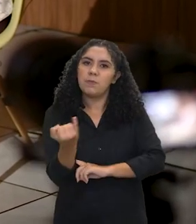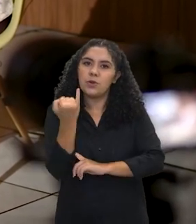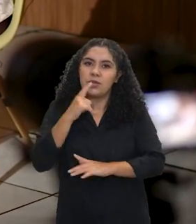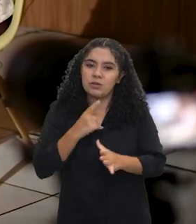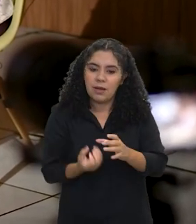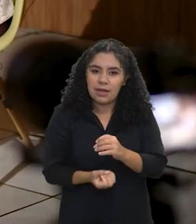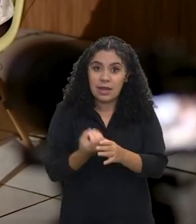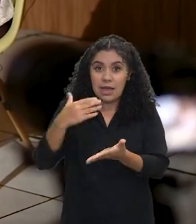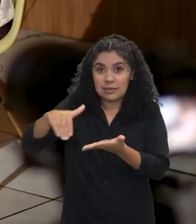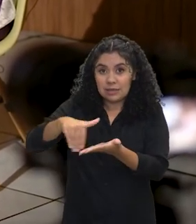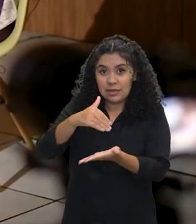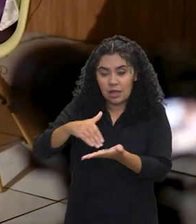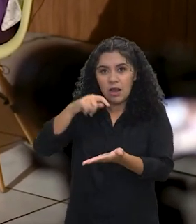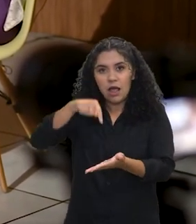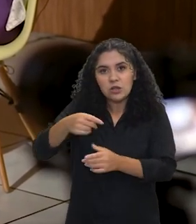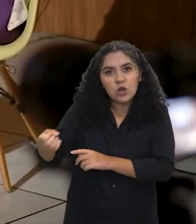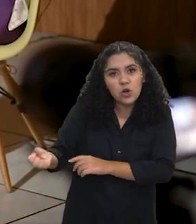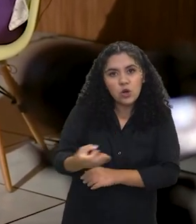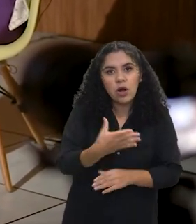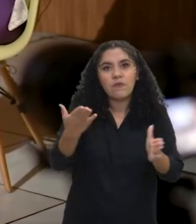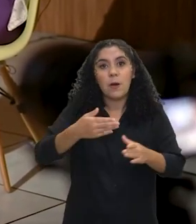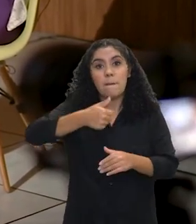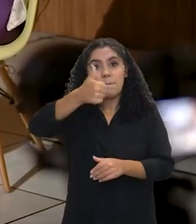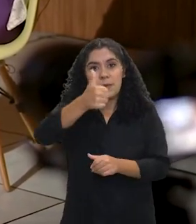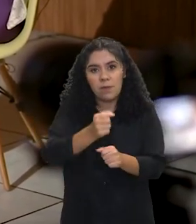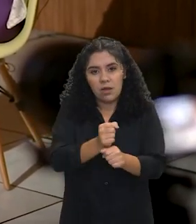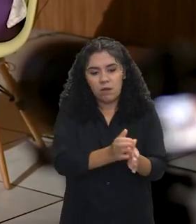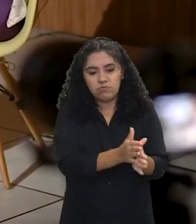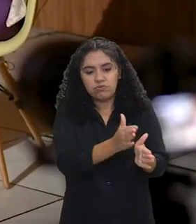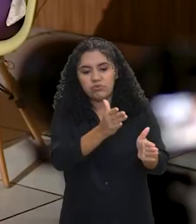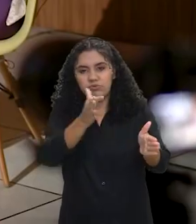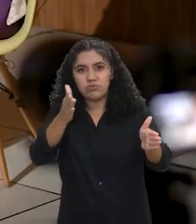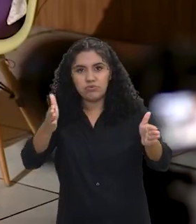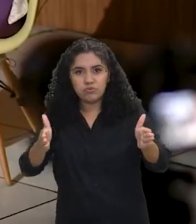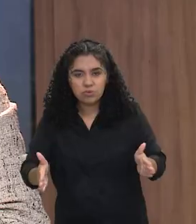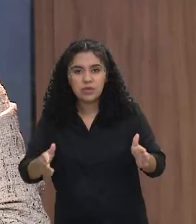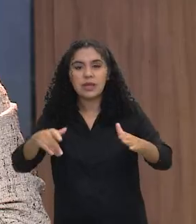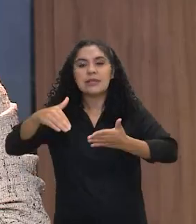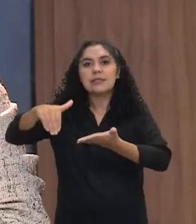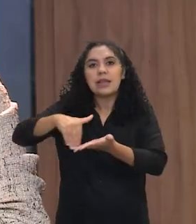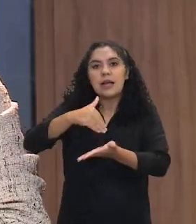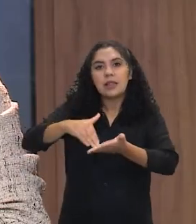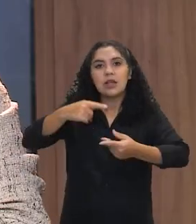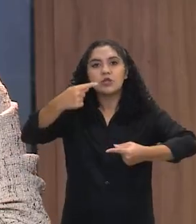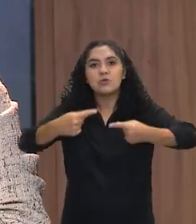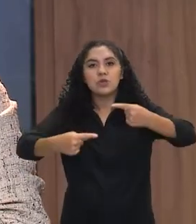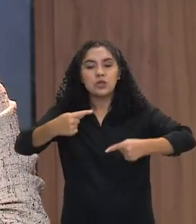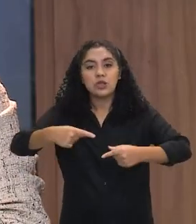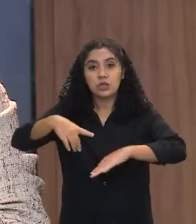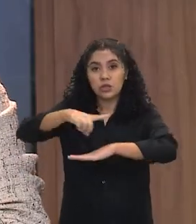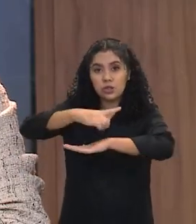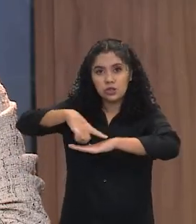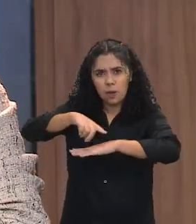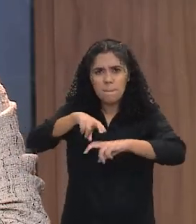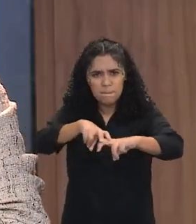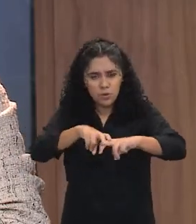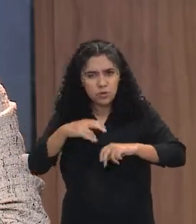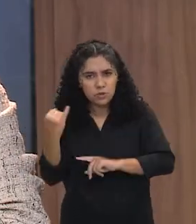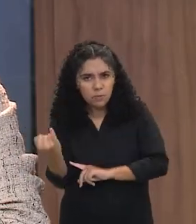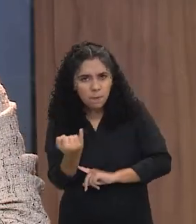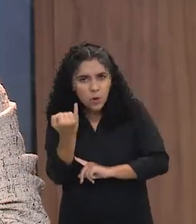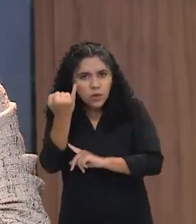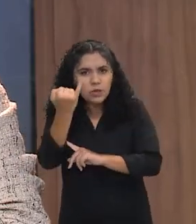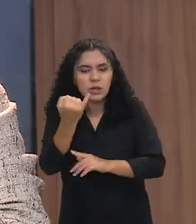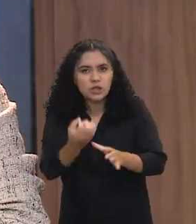uma secretaria relativamente nova, a gente está no primeiro ano da Secretaria de Políticas Digitais. Então, por isso, a importância de ter